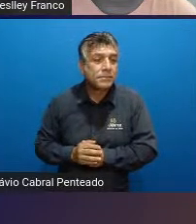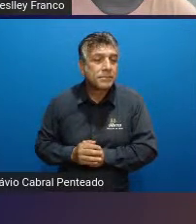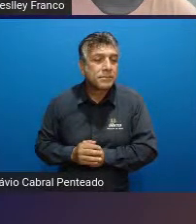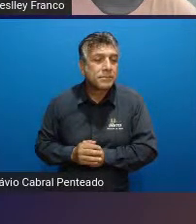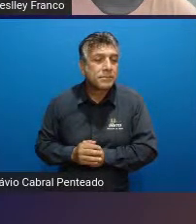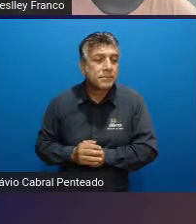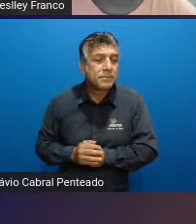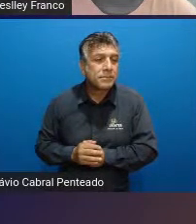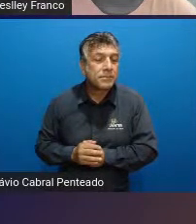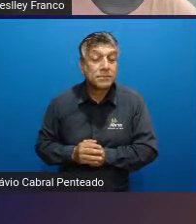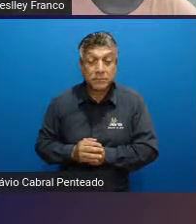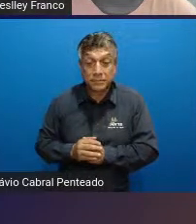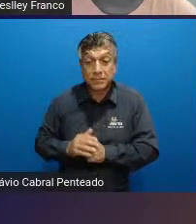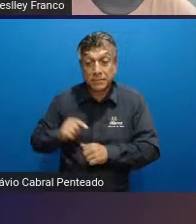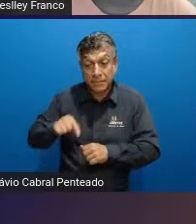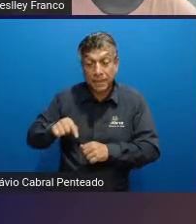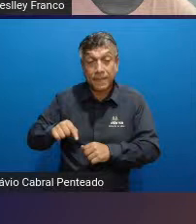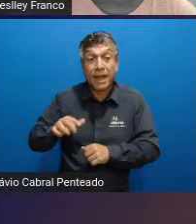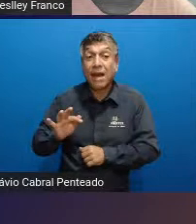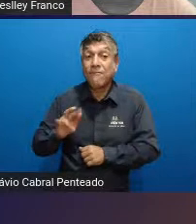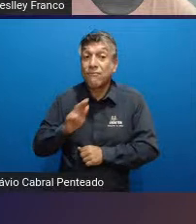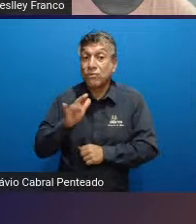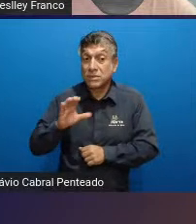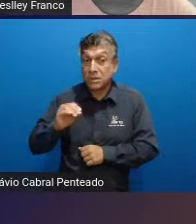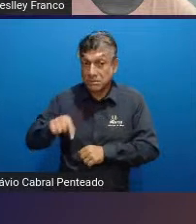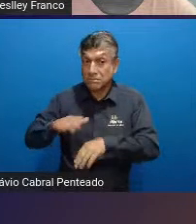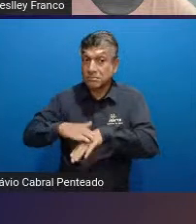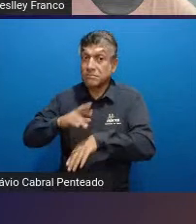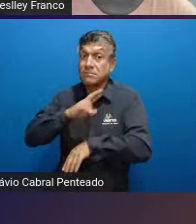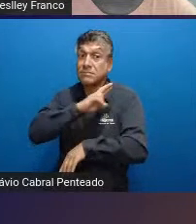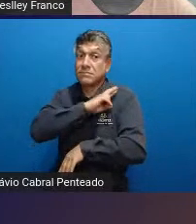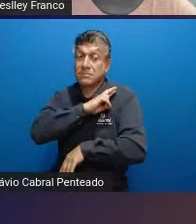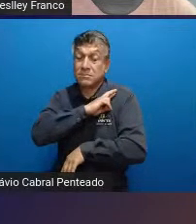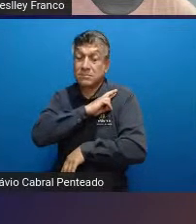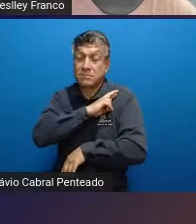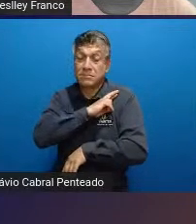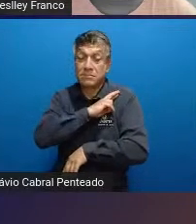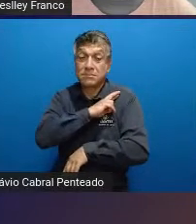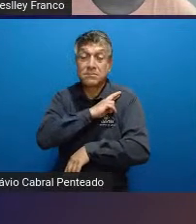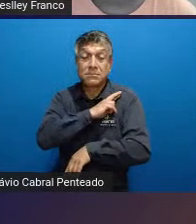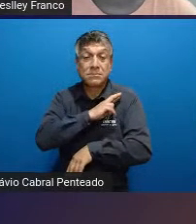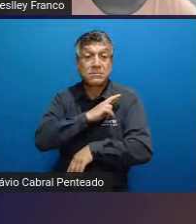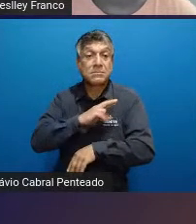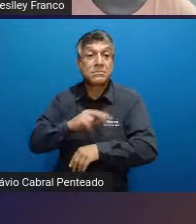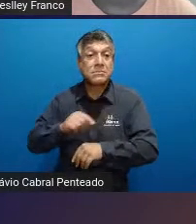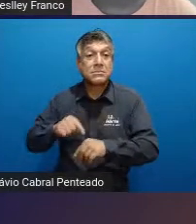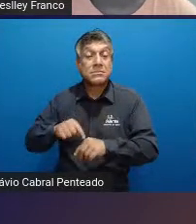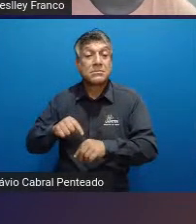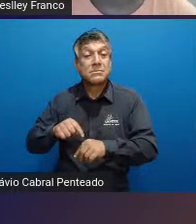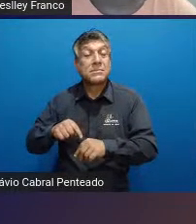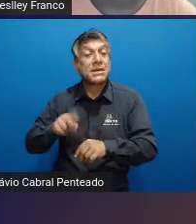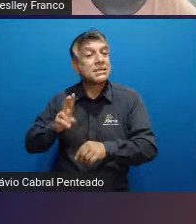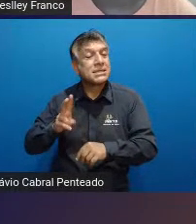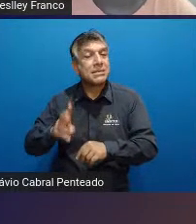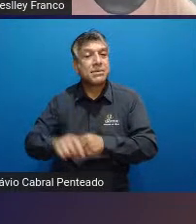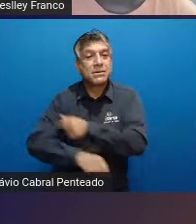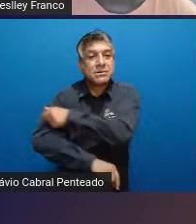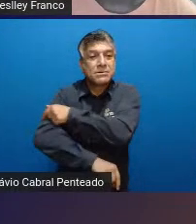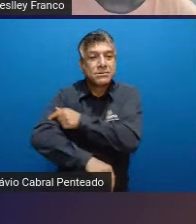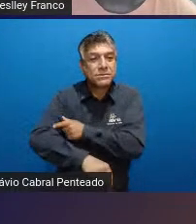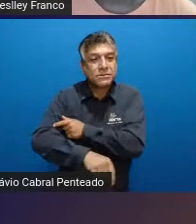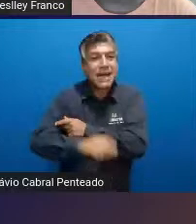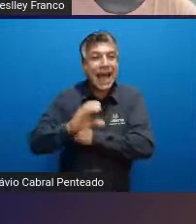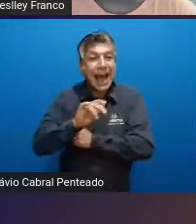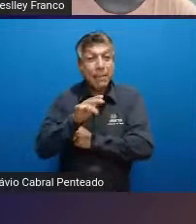exercem essa função são eles são os capitões o capitão da sua